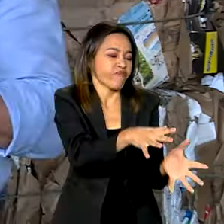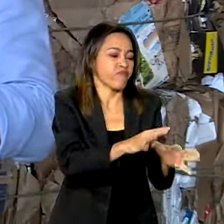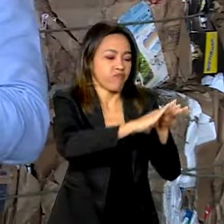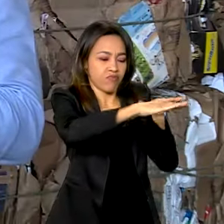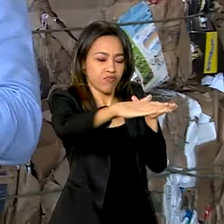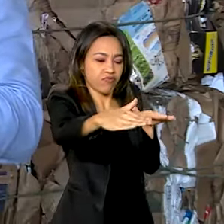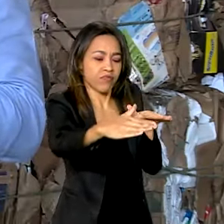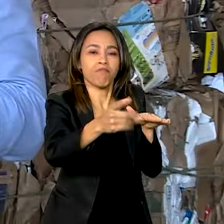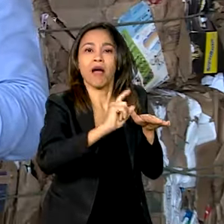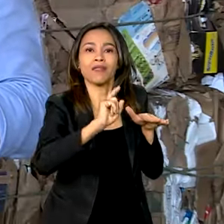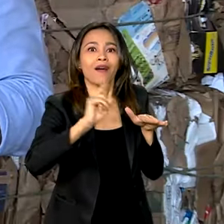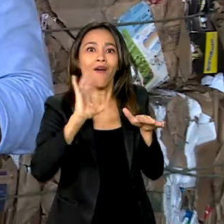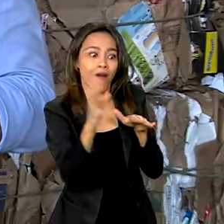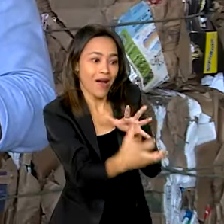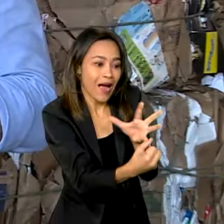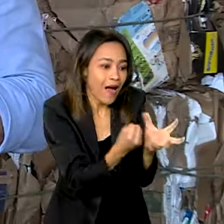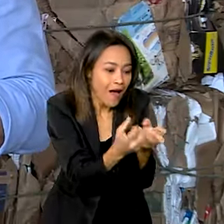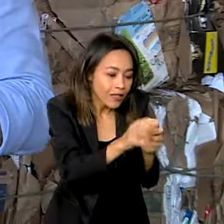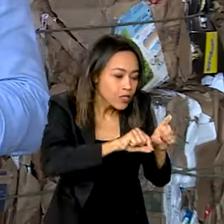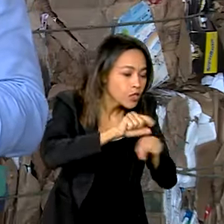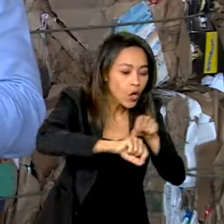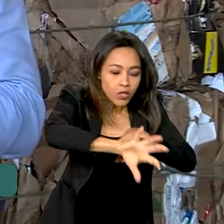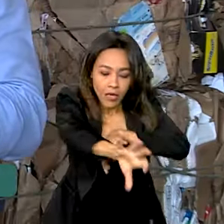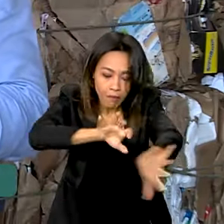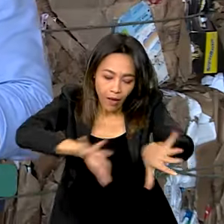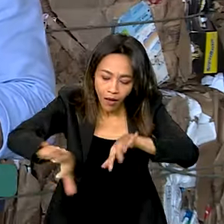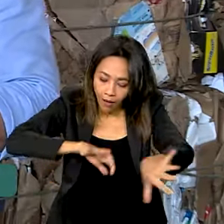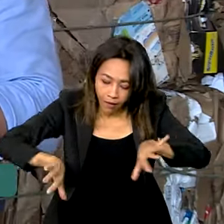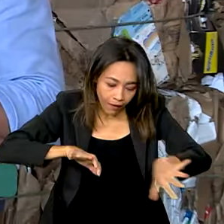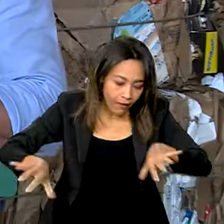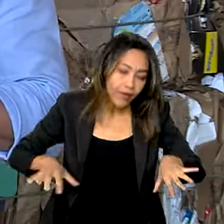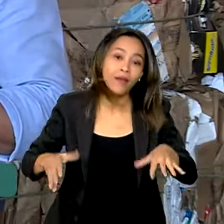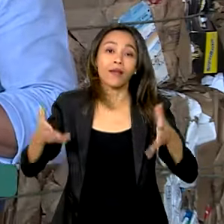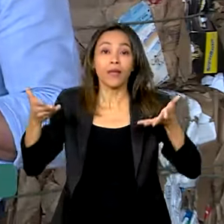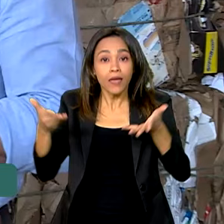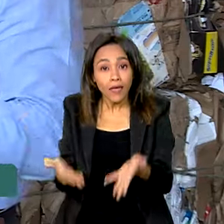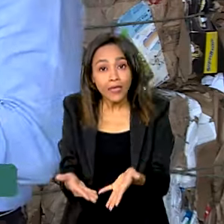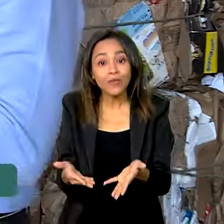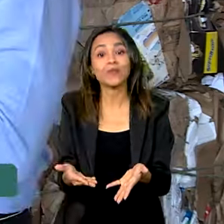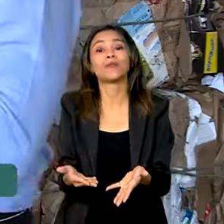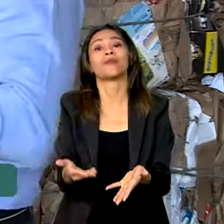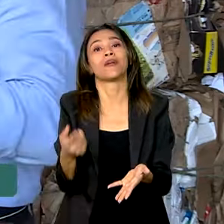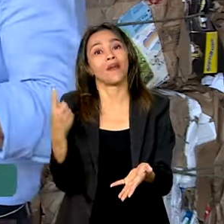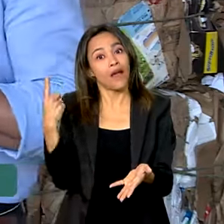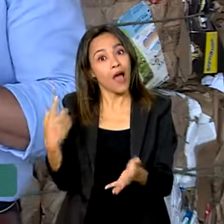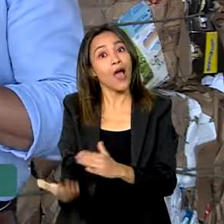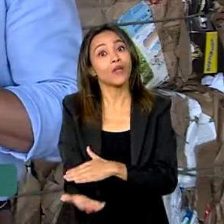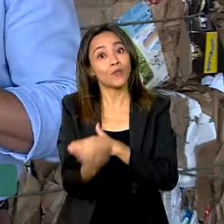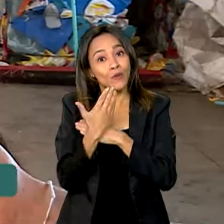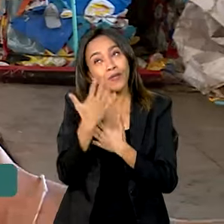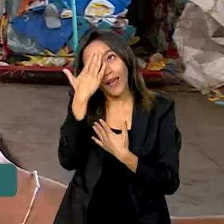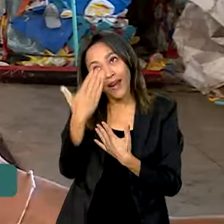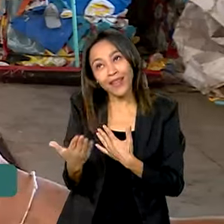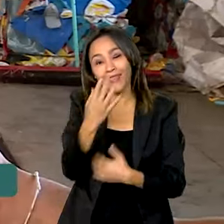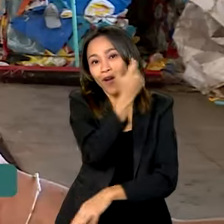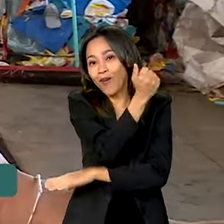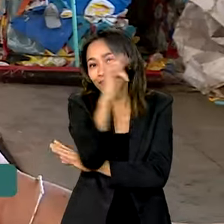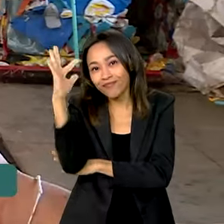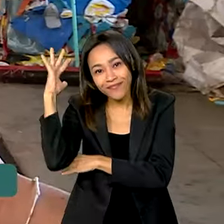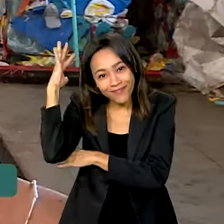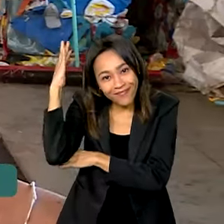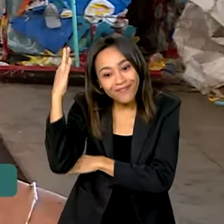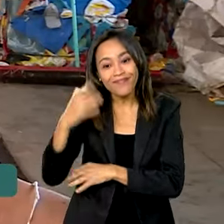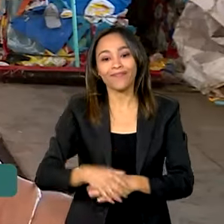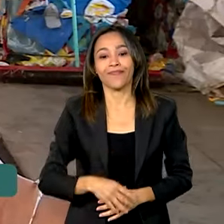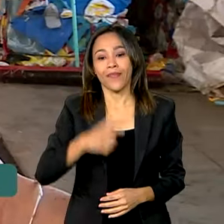reaproveitados. Além da economia circular, um processo que ajuda o meio ambiente. Nós catadores, nós